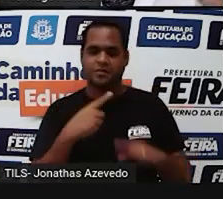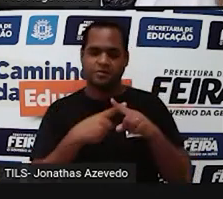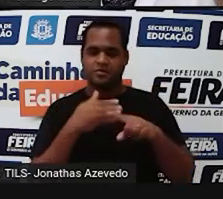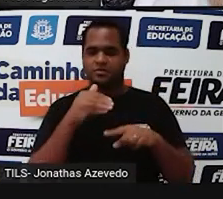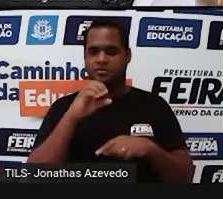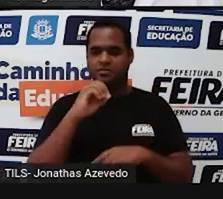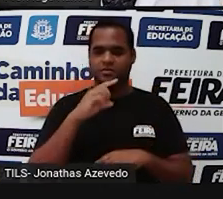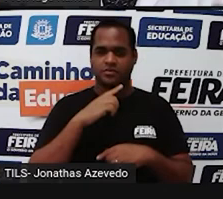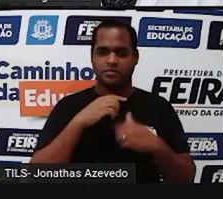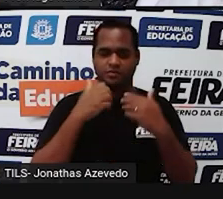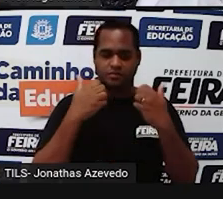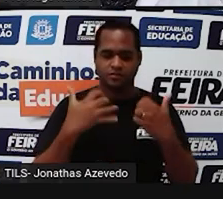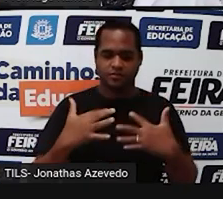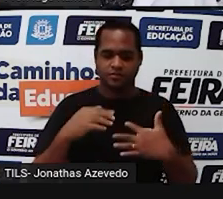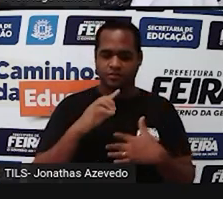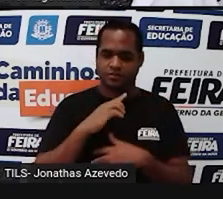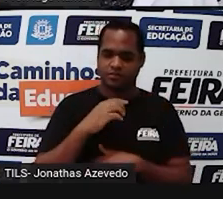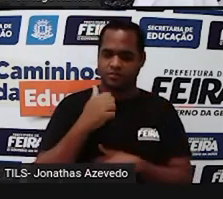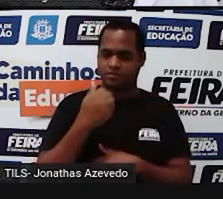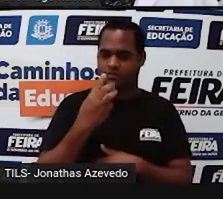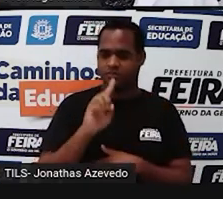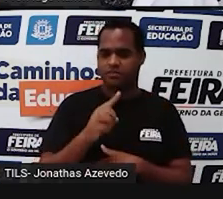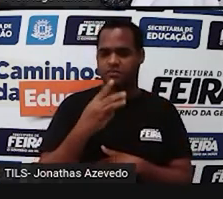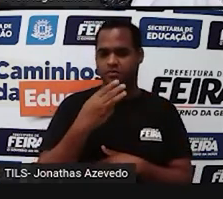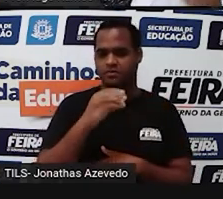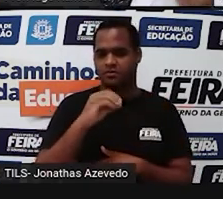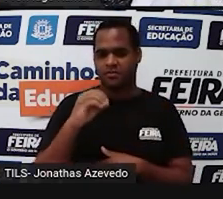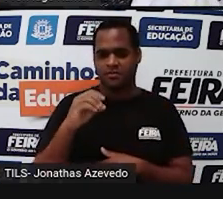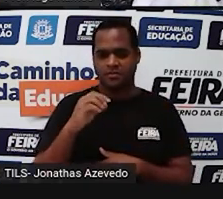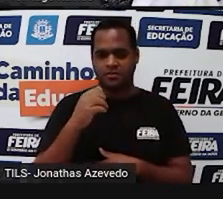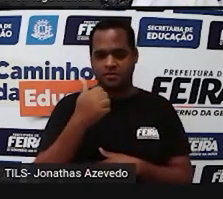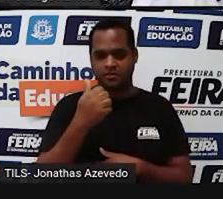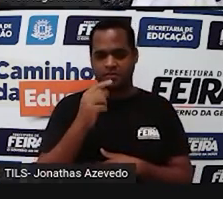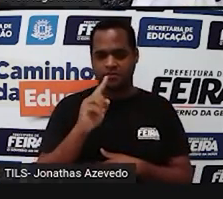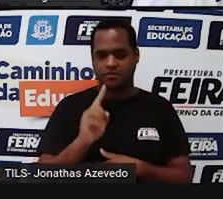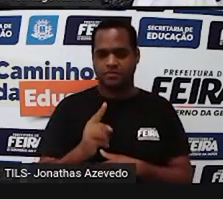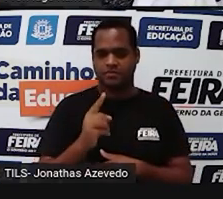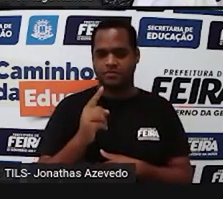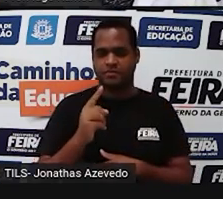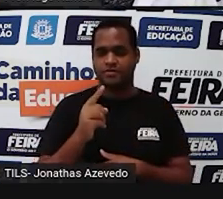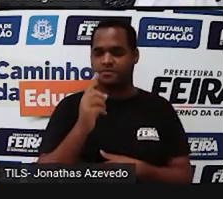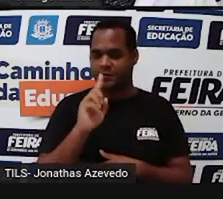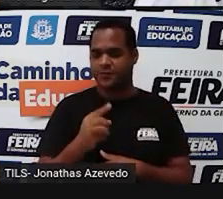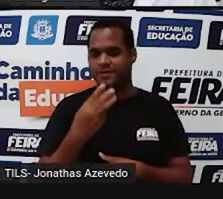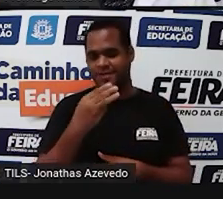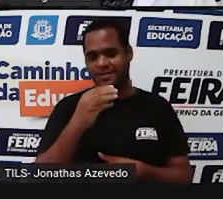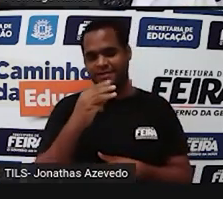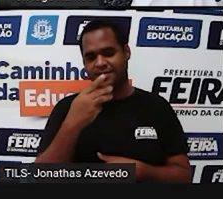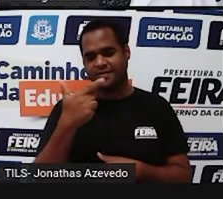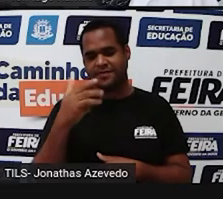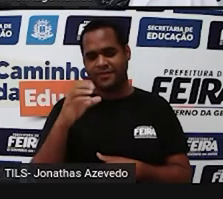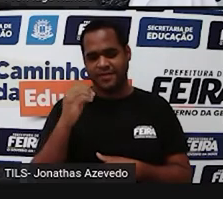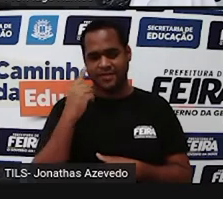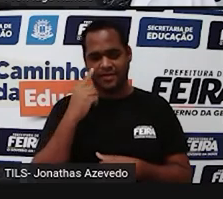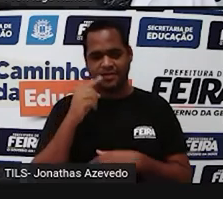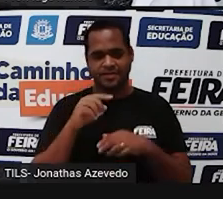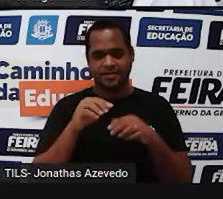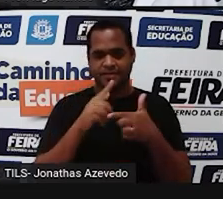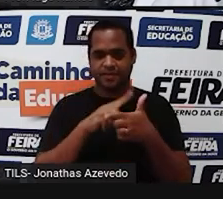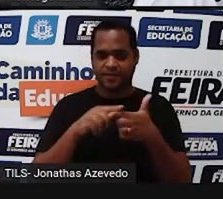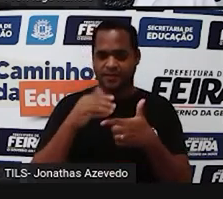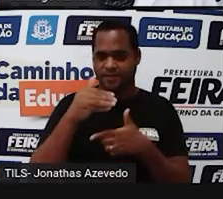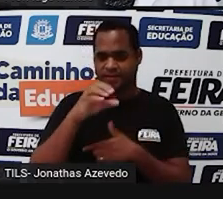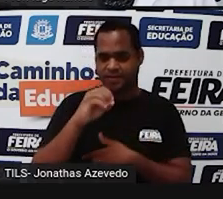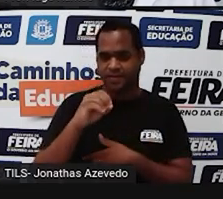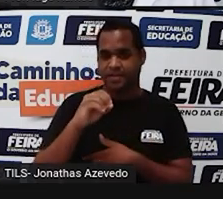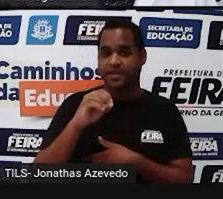que dá 1320. Tá? Depois, esse 1320 dividido por 100 e o resultado é 13